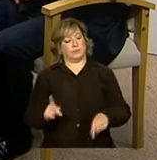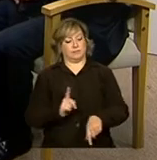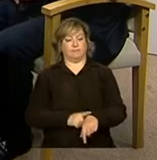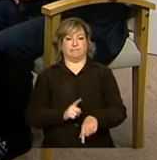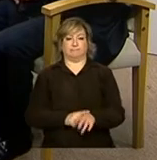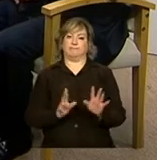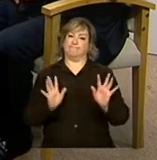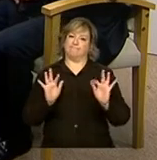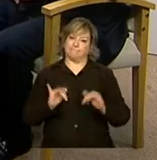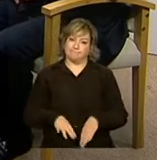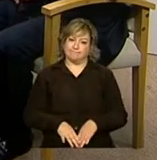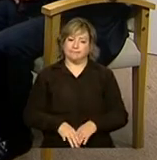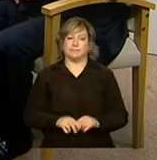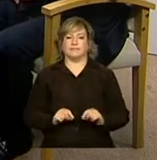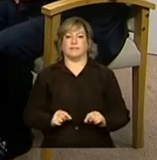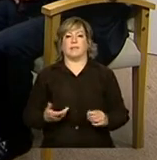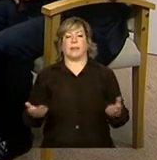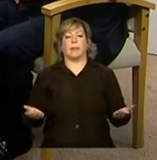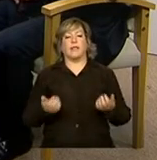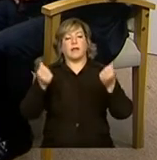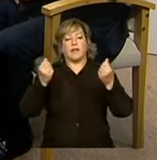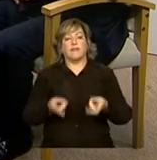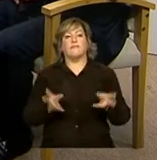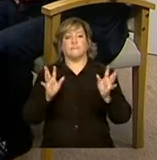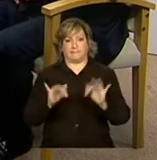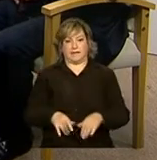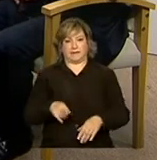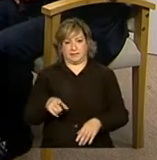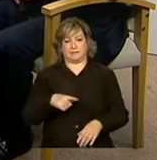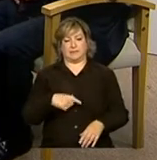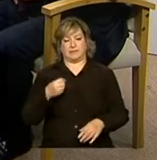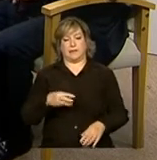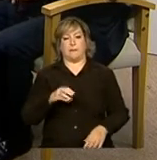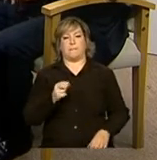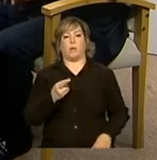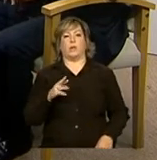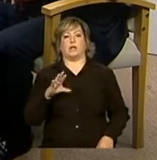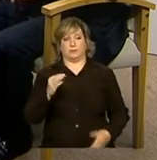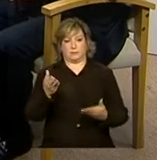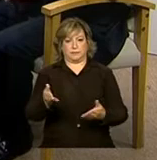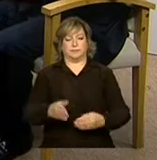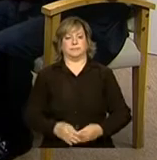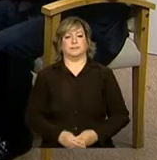esgotando. Vamos às considerações finais. Maurício, por favor.